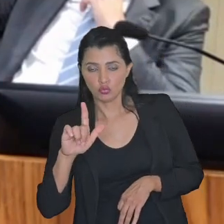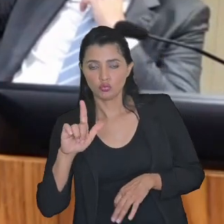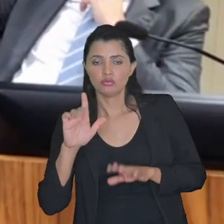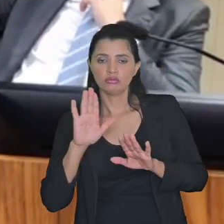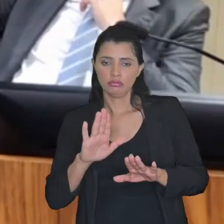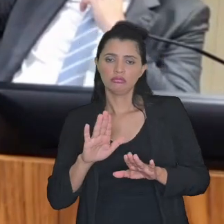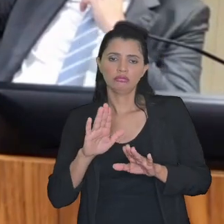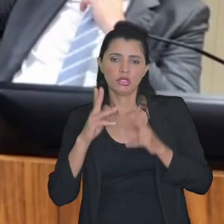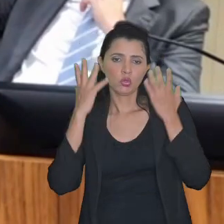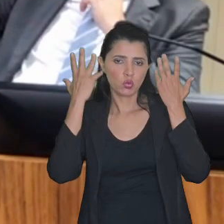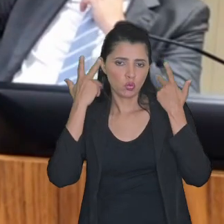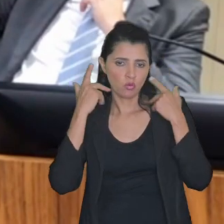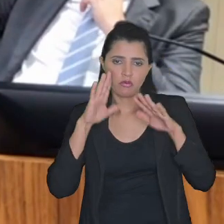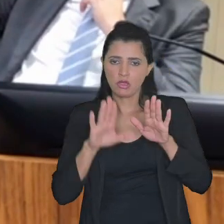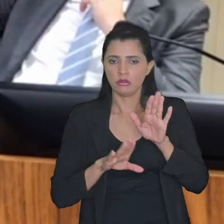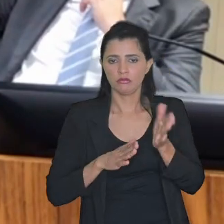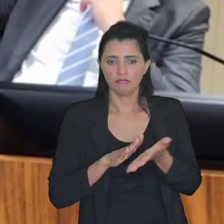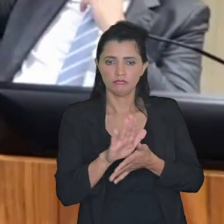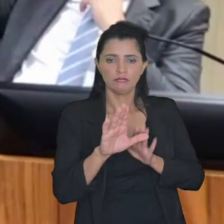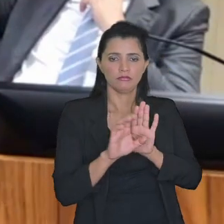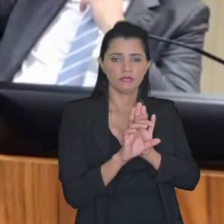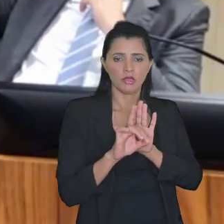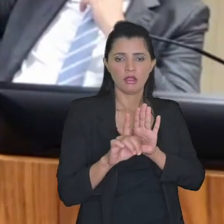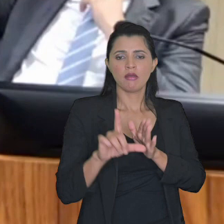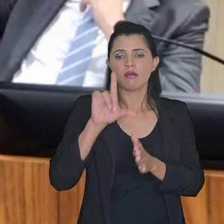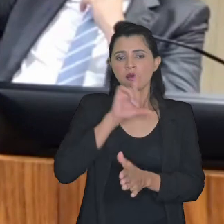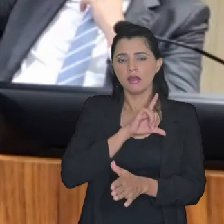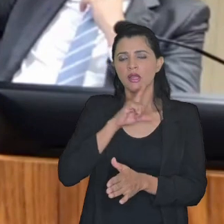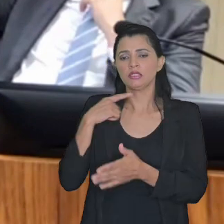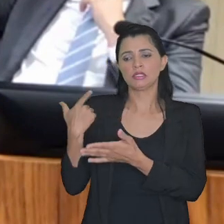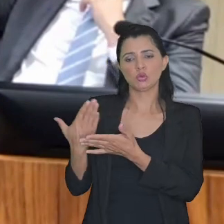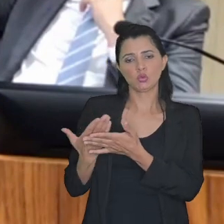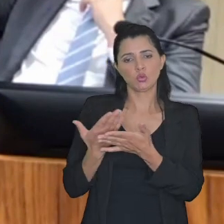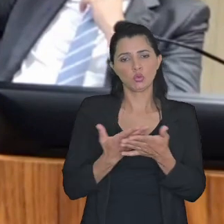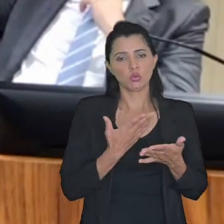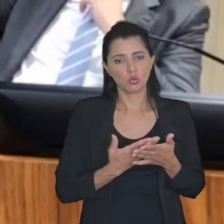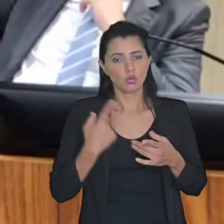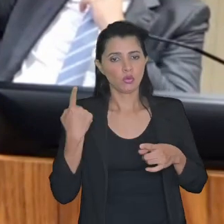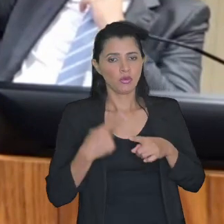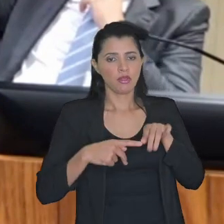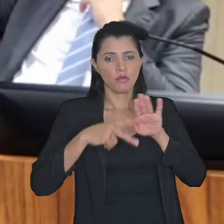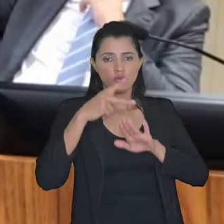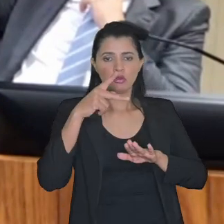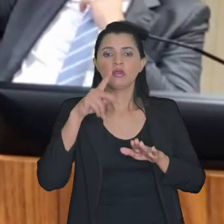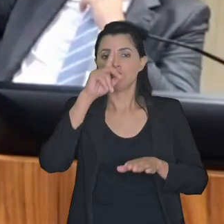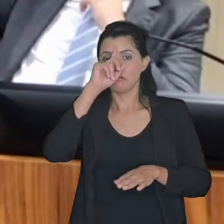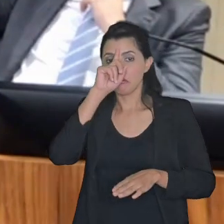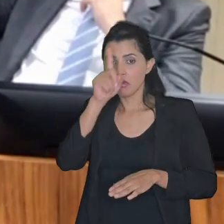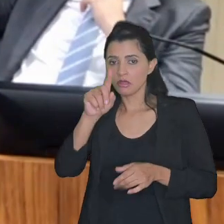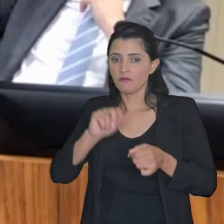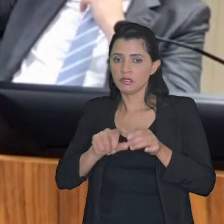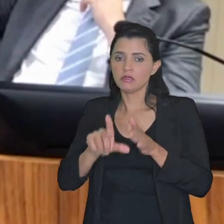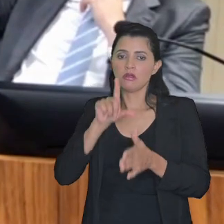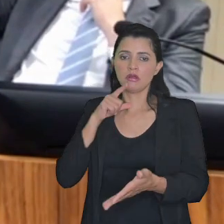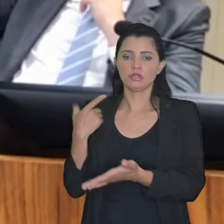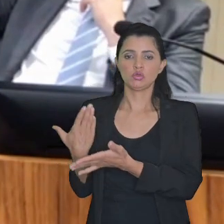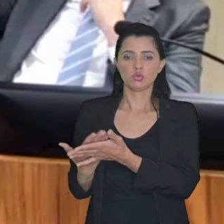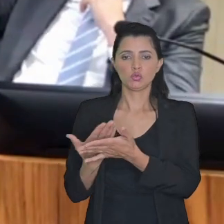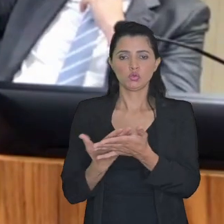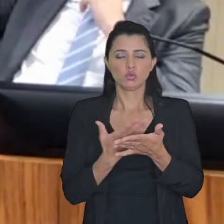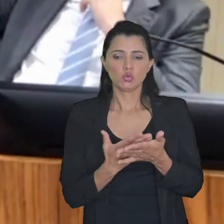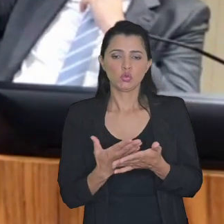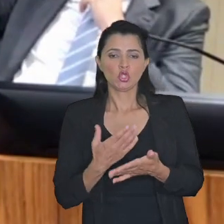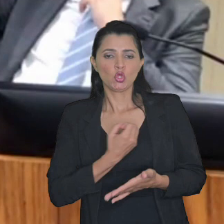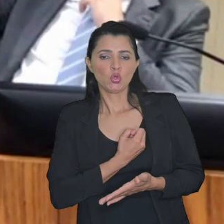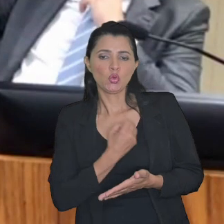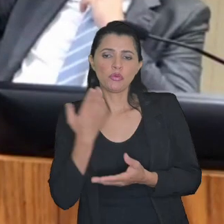naturalmente o lançamento desse edital foi precedido de uma série de estudos porque a portaria manda fazer esses estudos levantamento